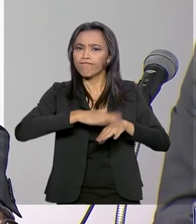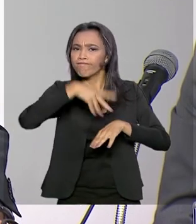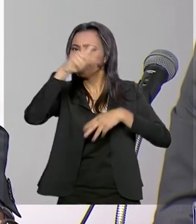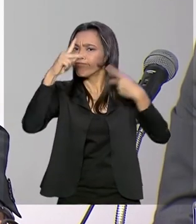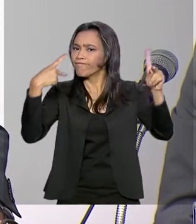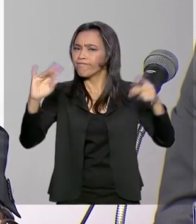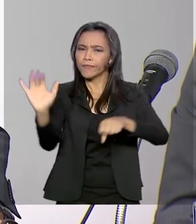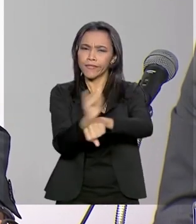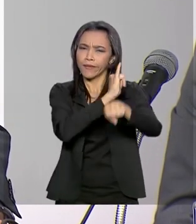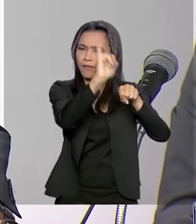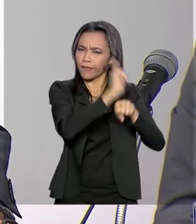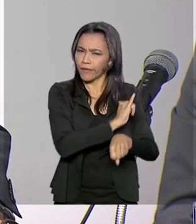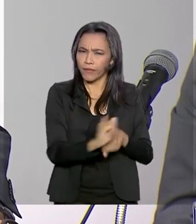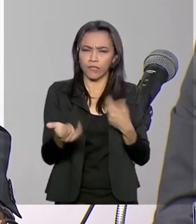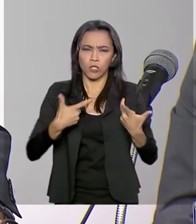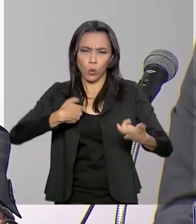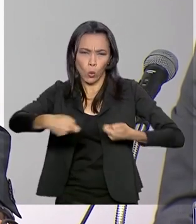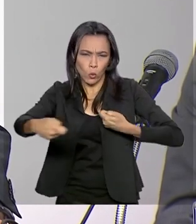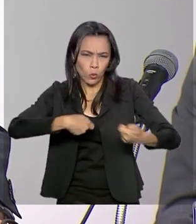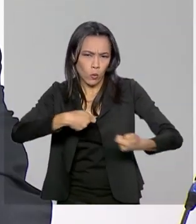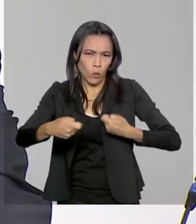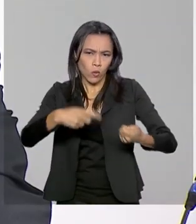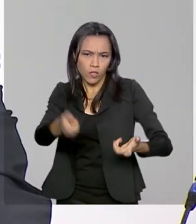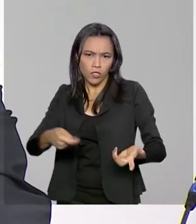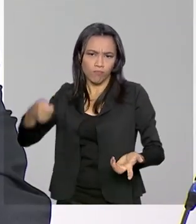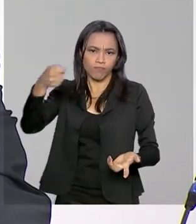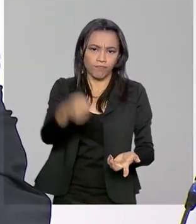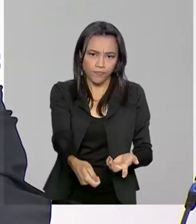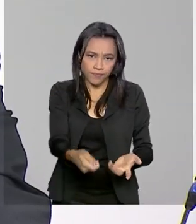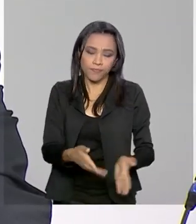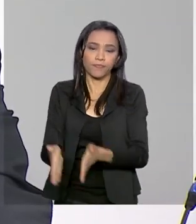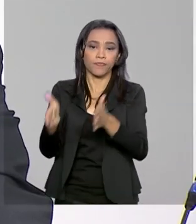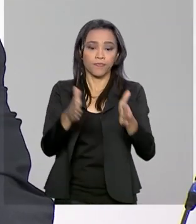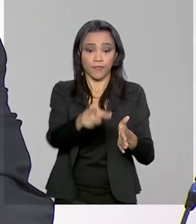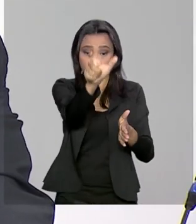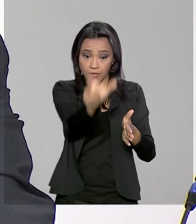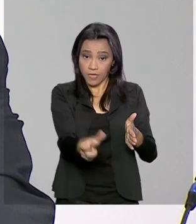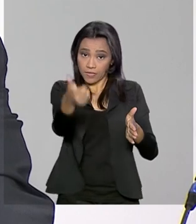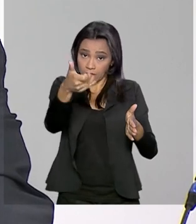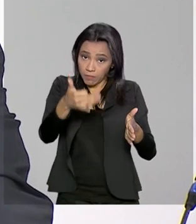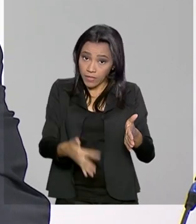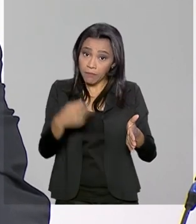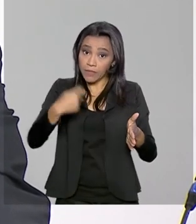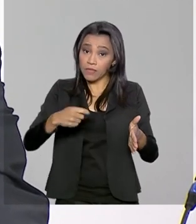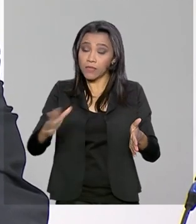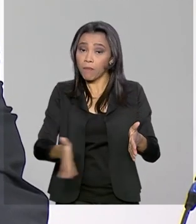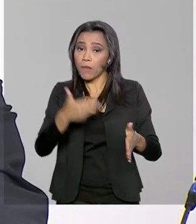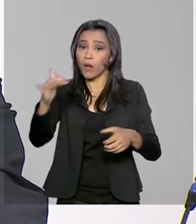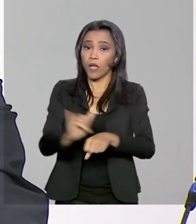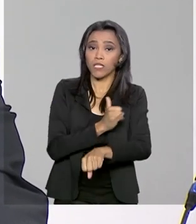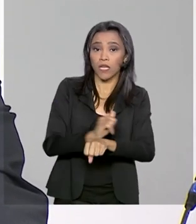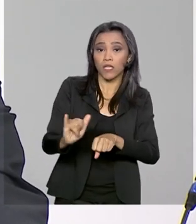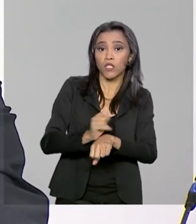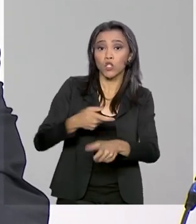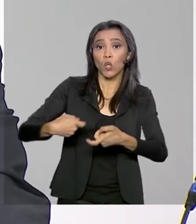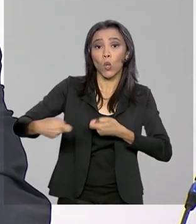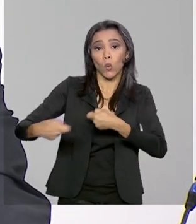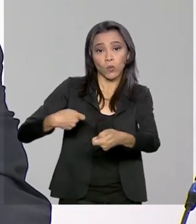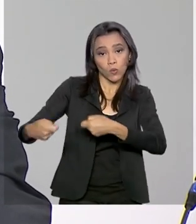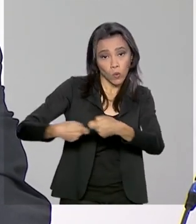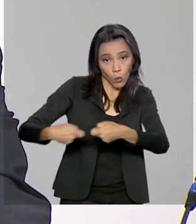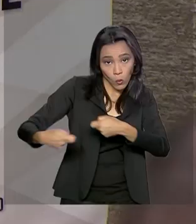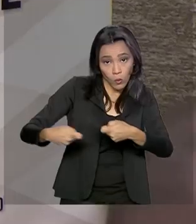eficiência, de controle, de prevenção e de repressão. Para Moro, é preciso fortalecer os mecanismos de controle sobre os agentes